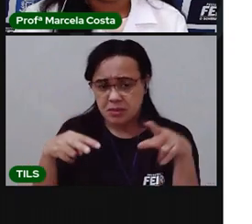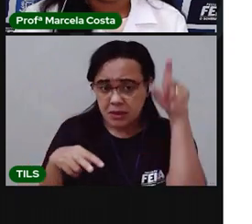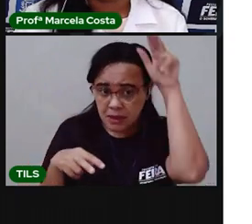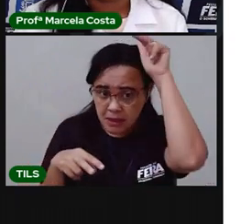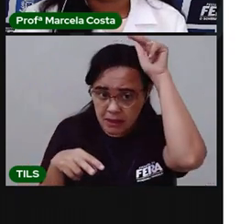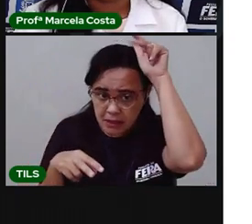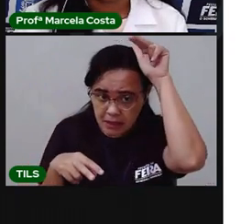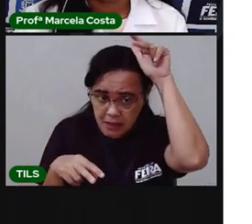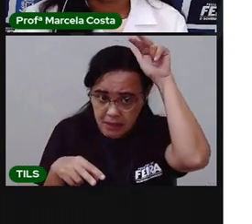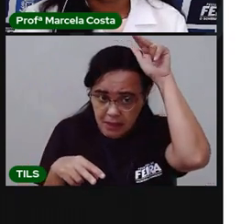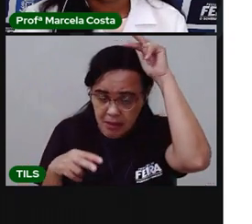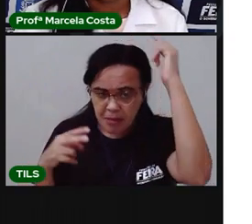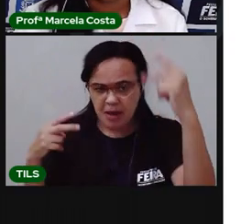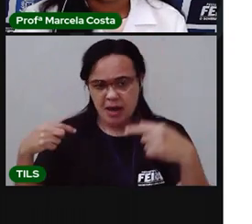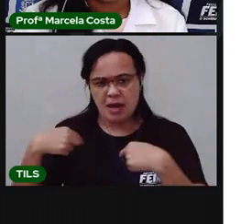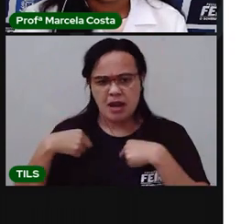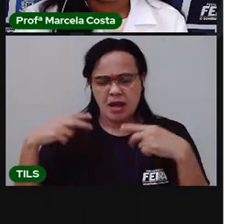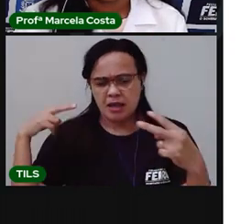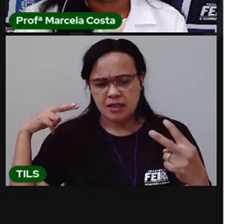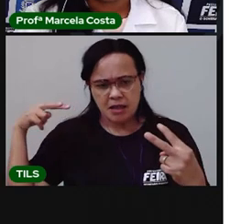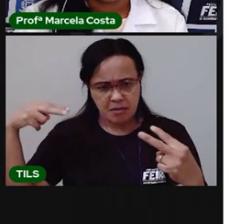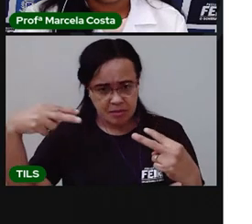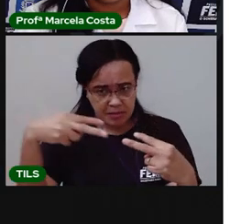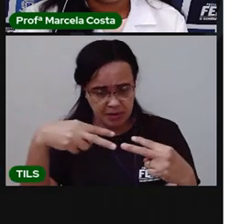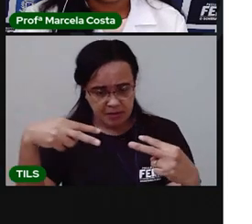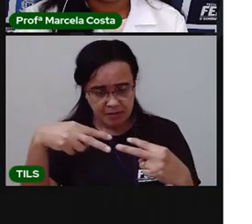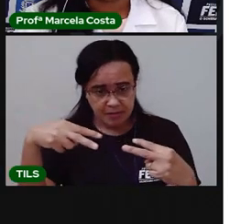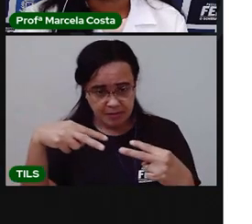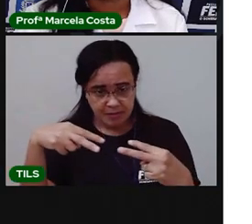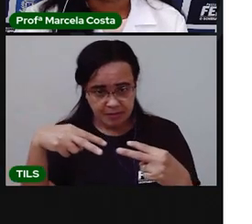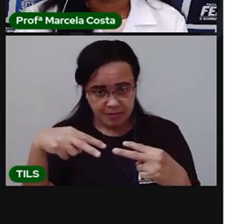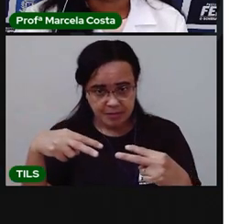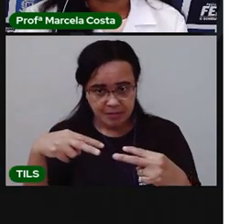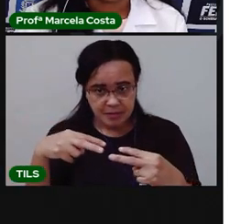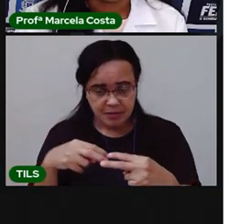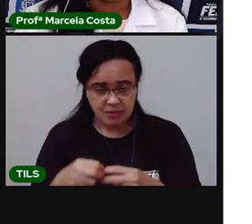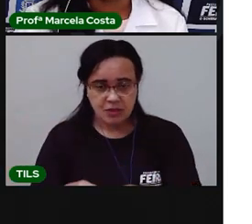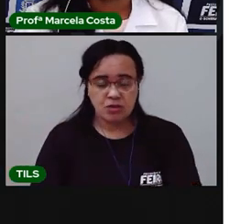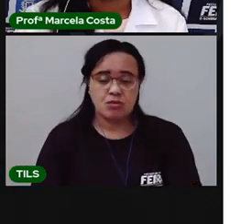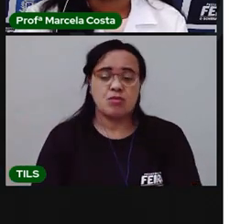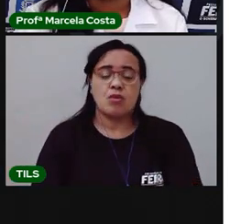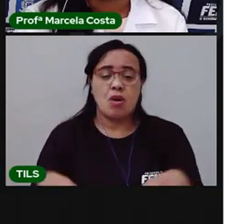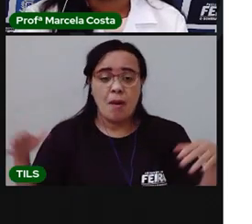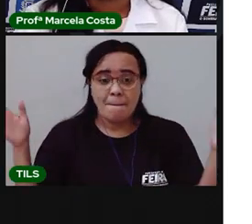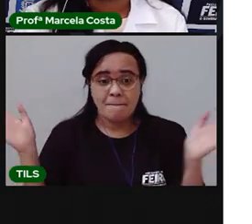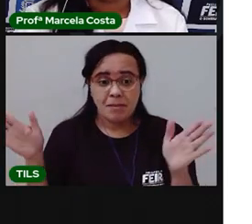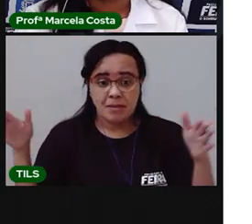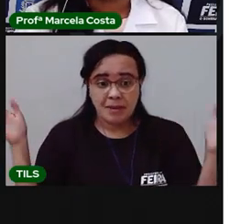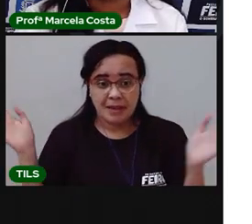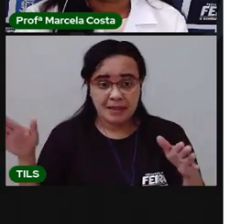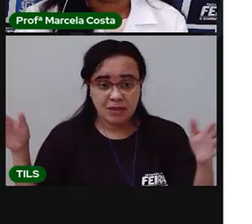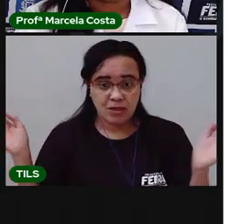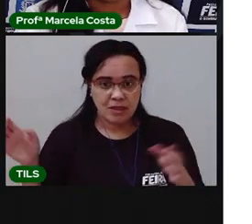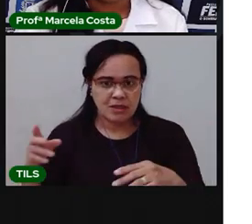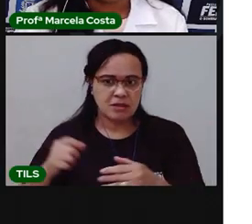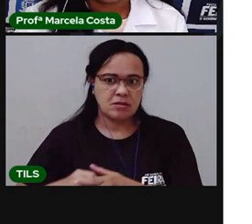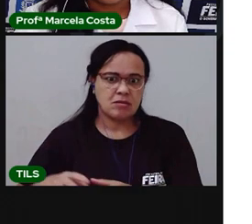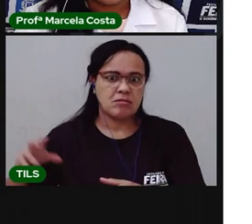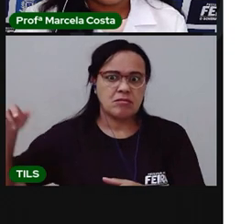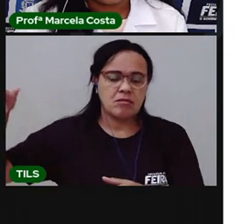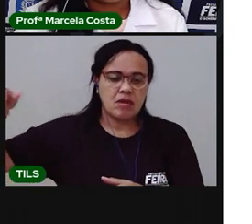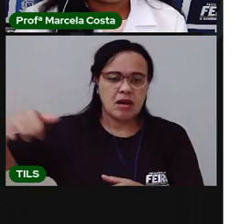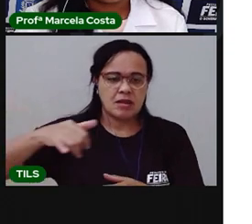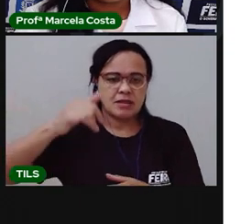Assim que ela me viu, bateu